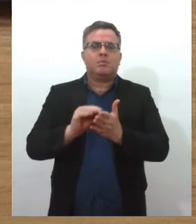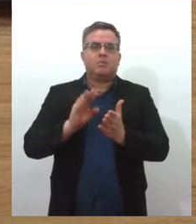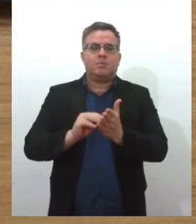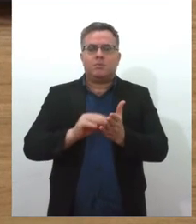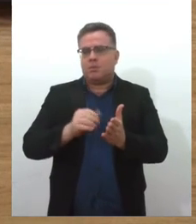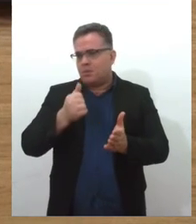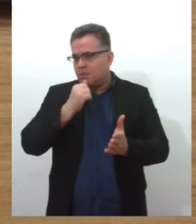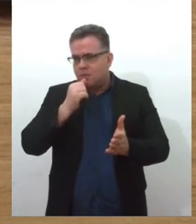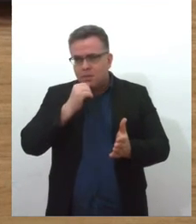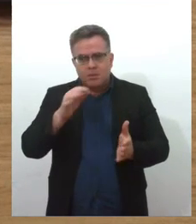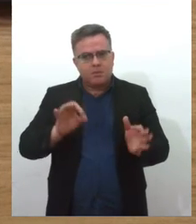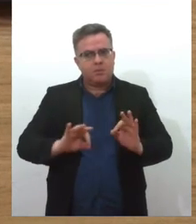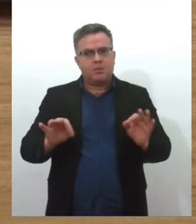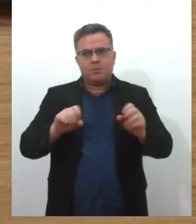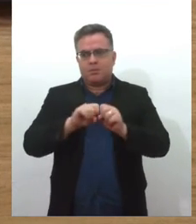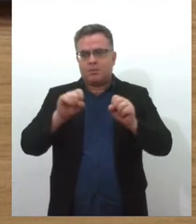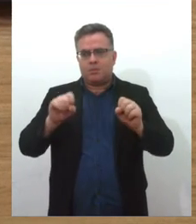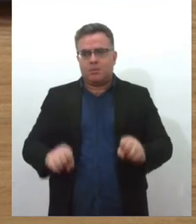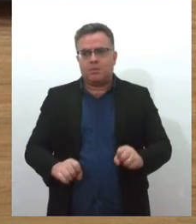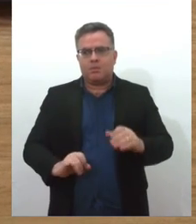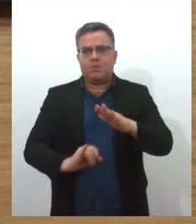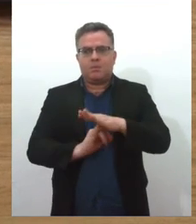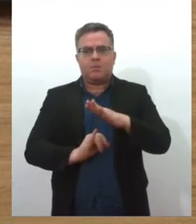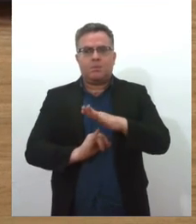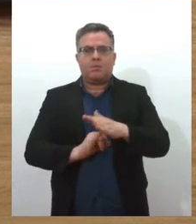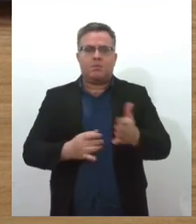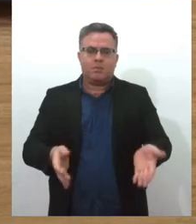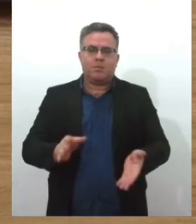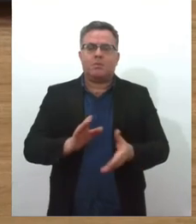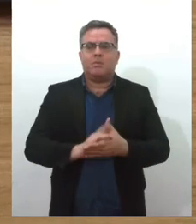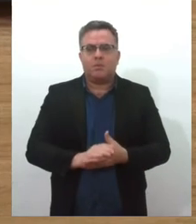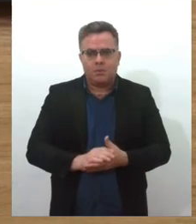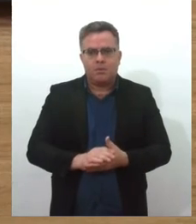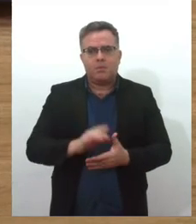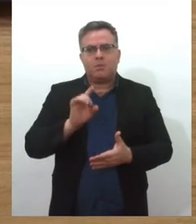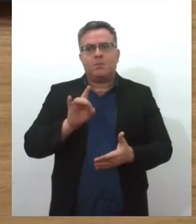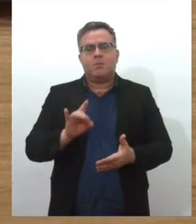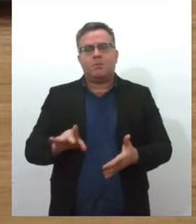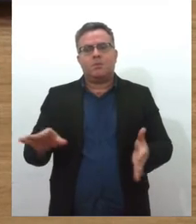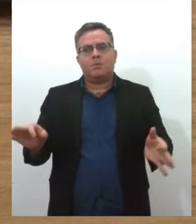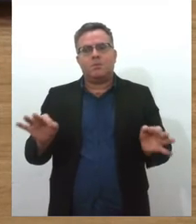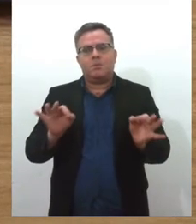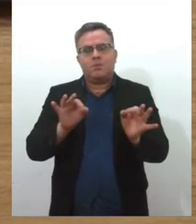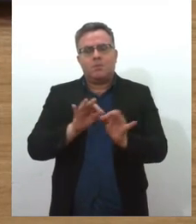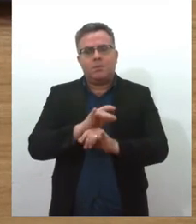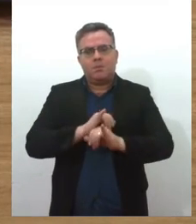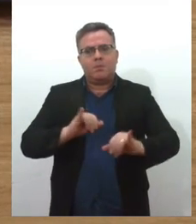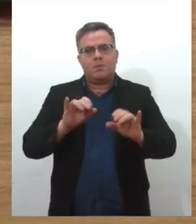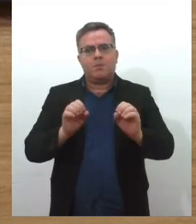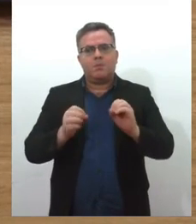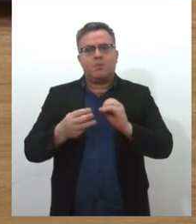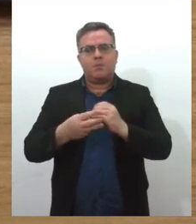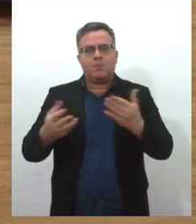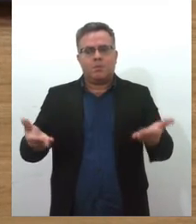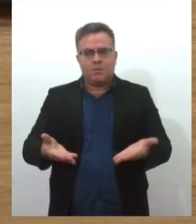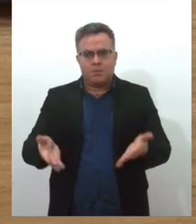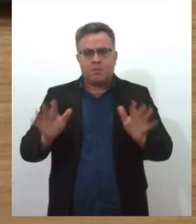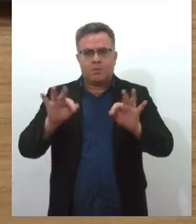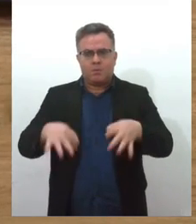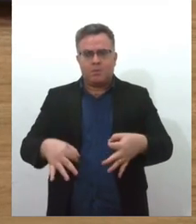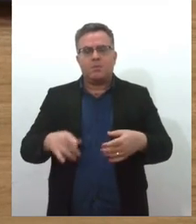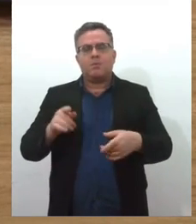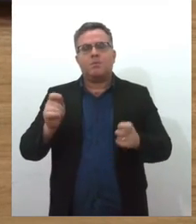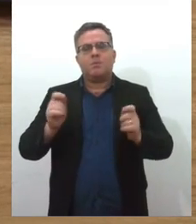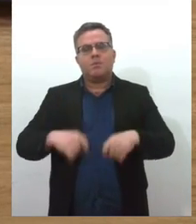constam no sistema do Instituto de Identificação. Bom, é isso. Eu termino o informativo TV Alese por aqui e você poderá